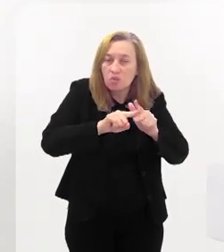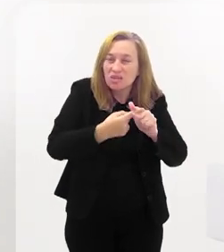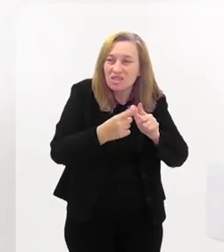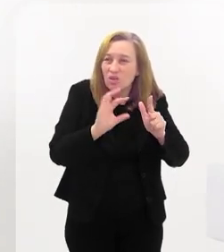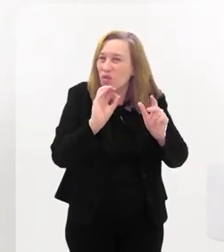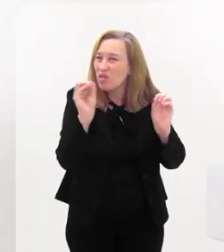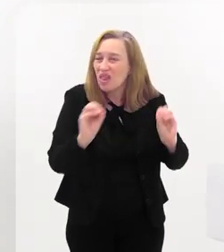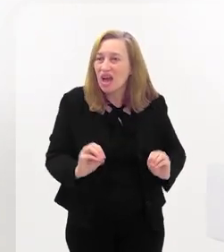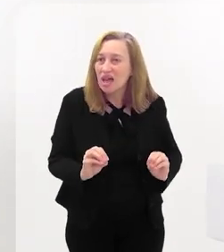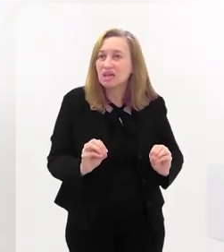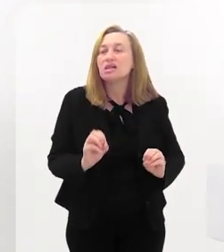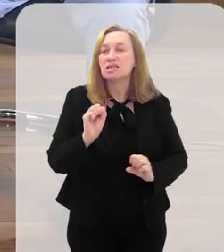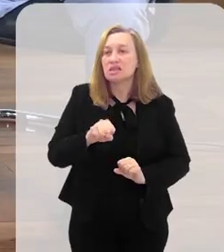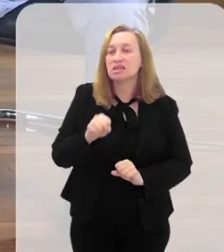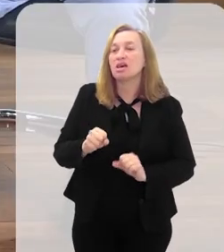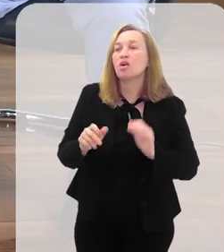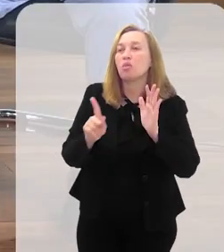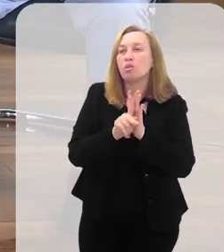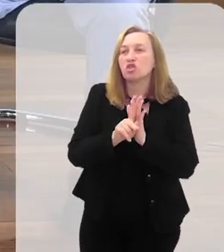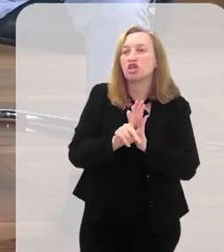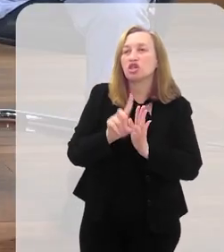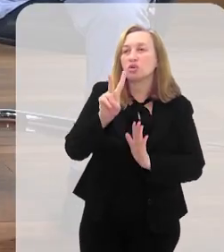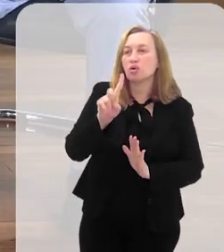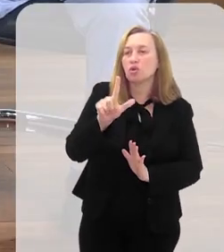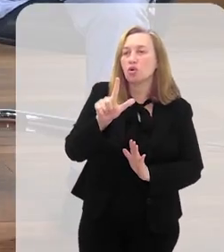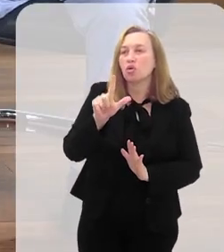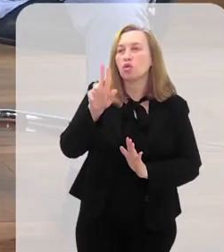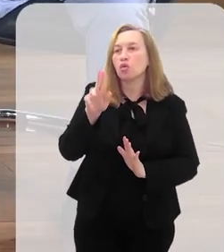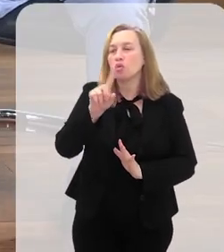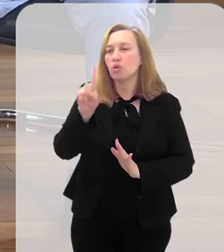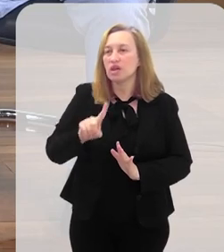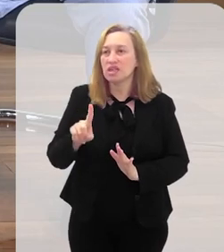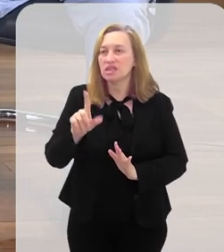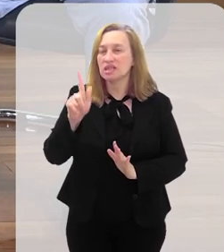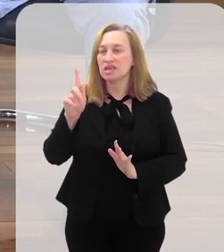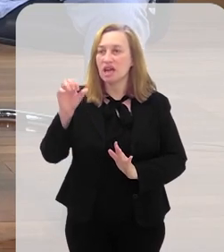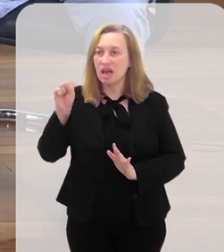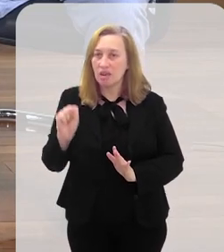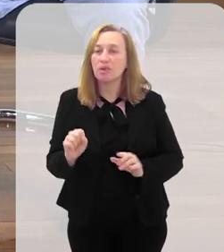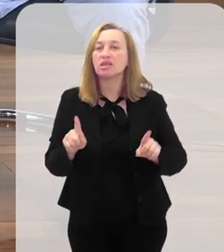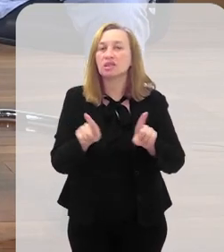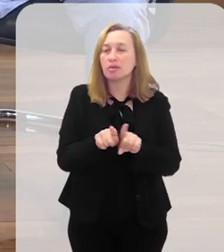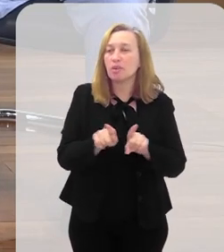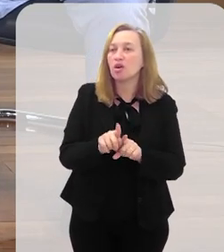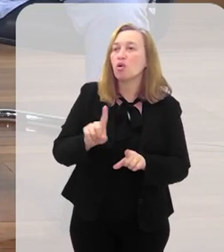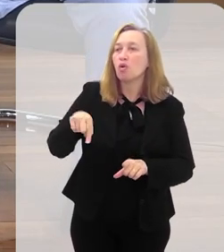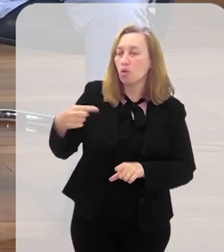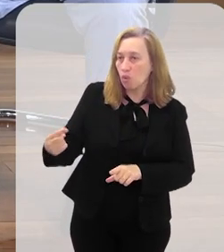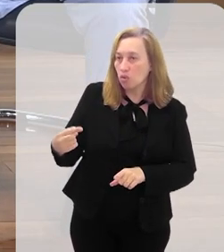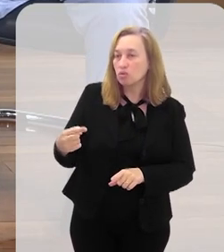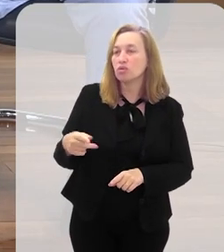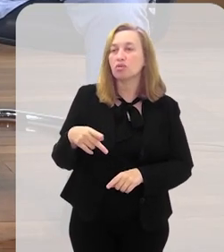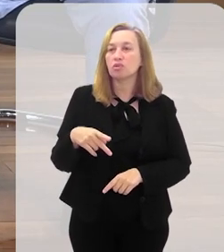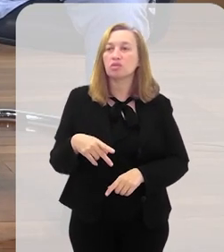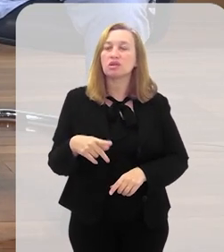reparação. projeto do Luiz Gama, o Luiz Gama tinha um projeto e que depois o Rebunsa também tinha. Falava do quê?